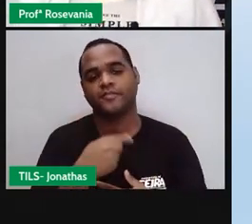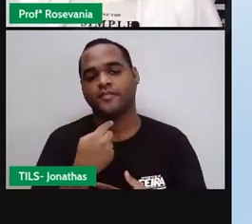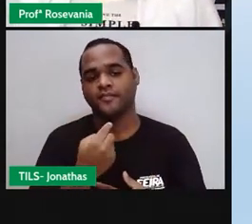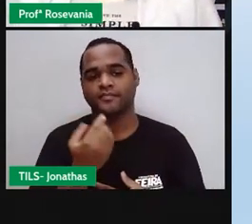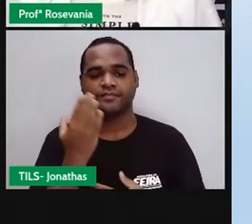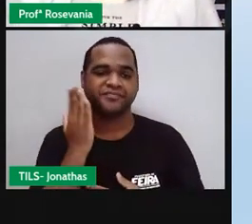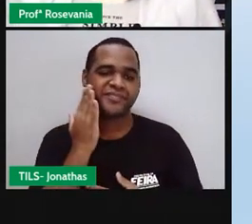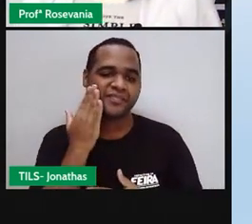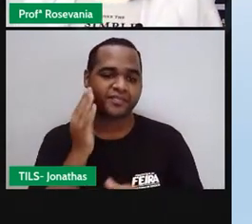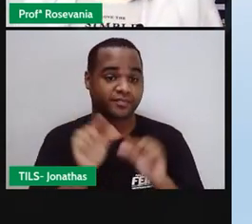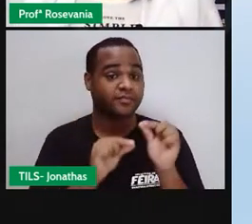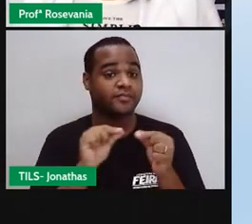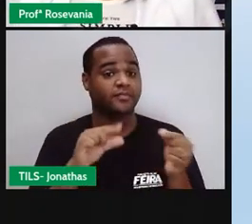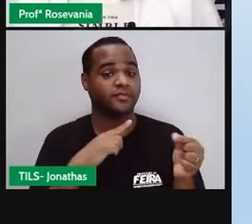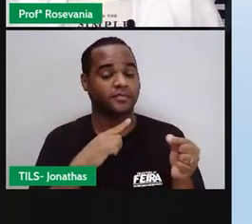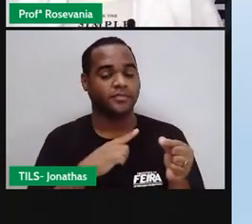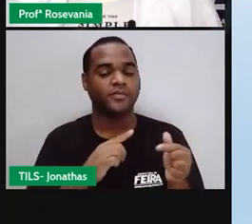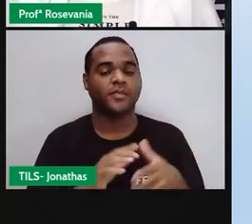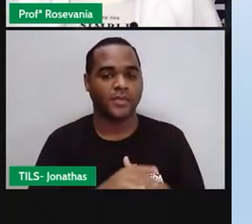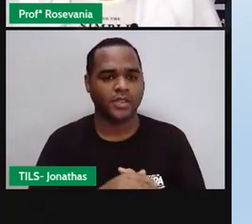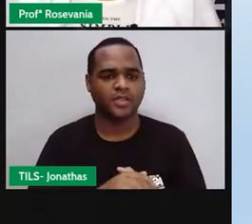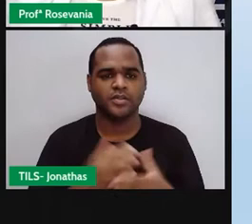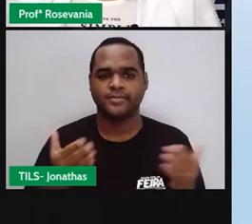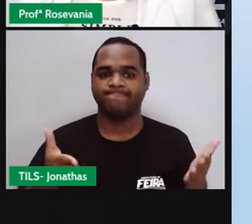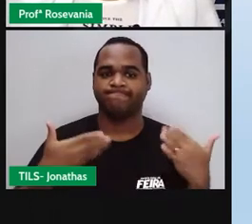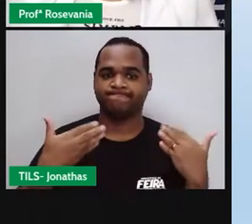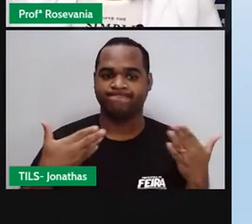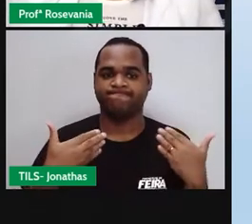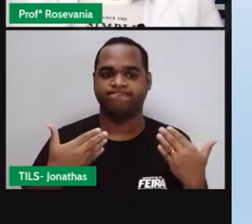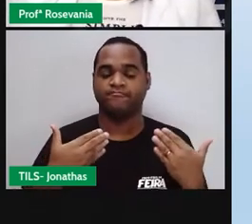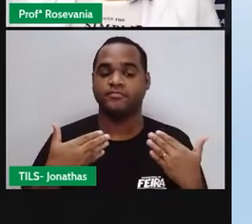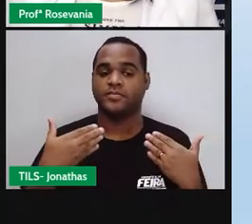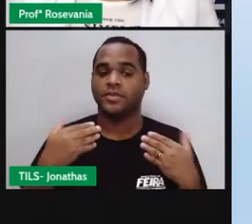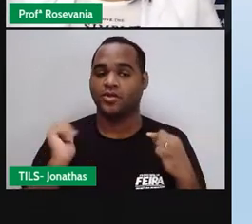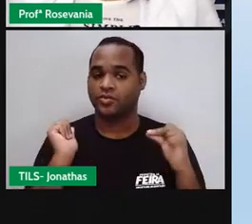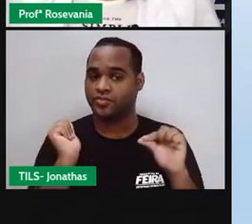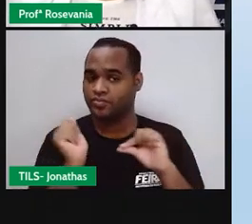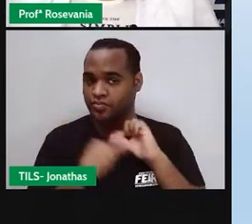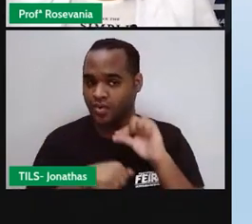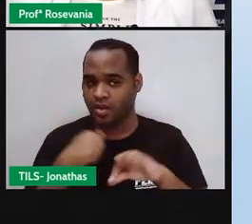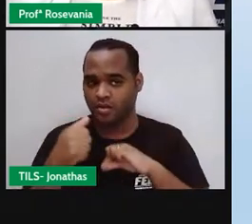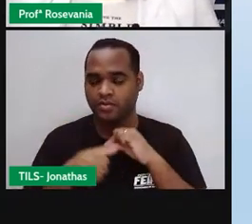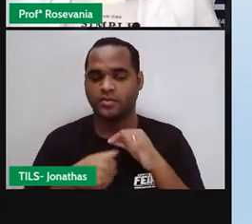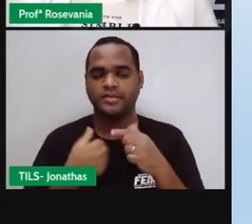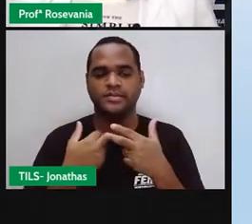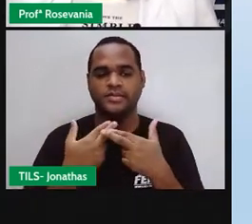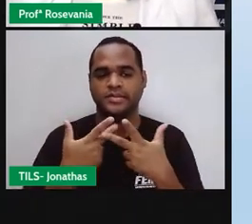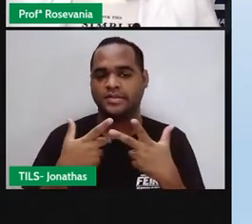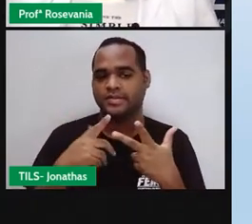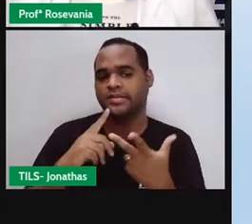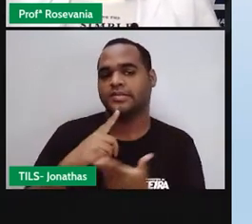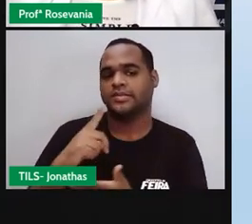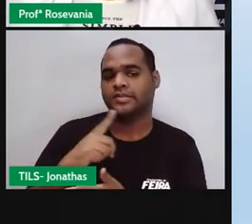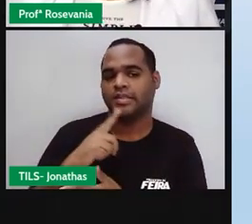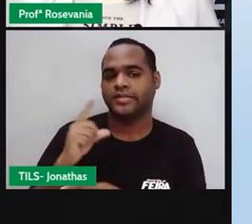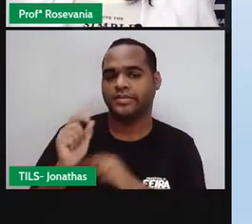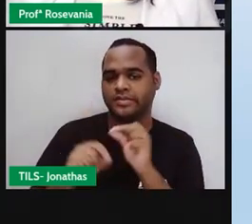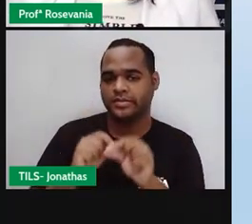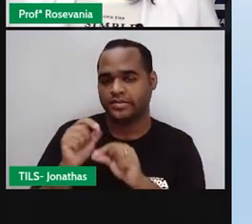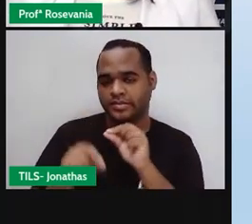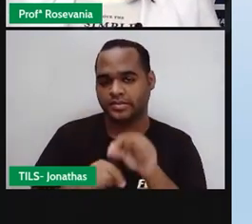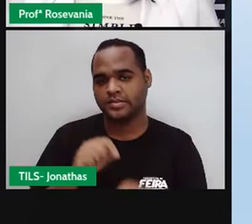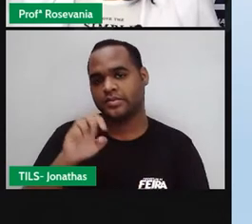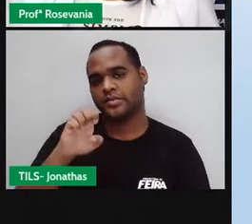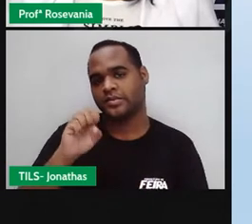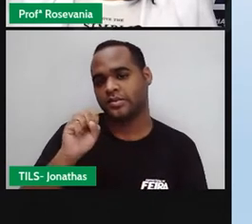Então, parte desse calor, né, a gente passa por um processo de retenção de calor pelos gases estufas. E